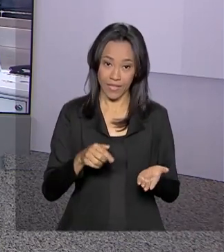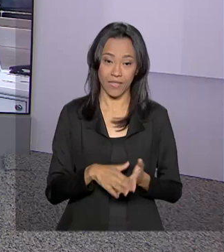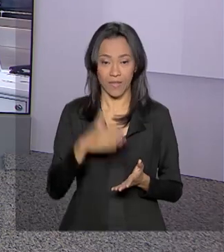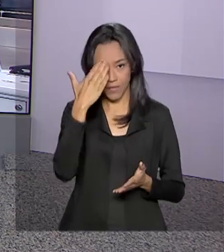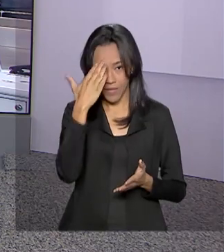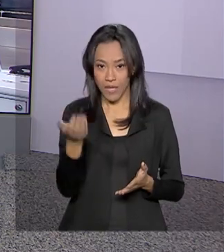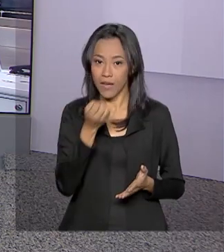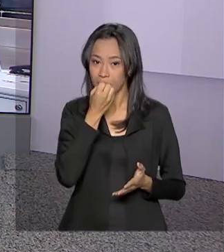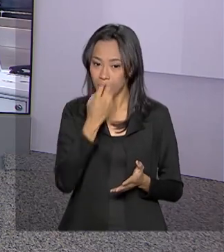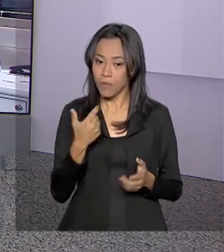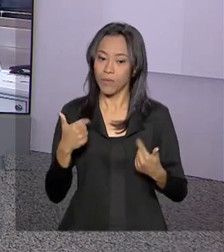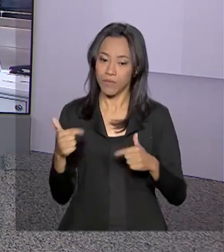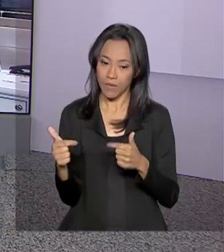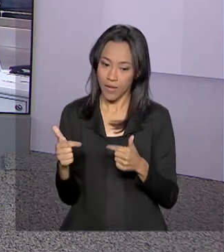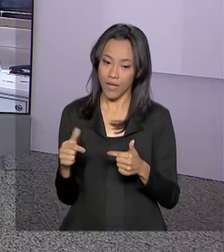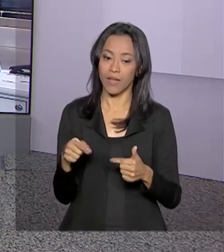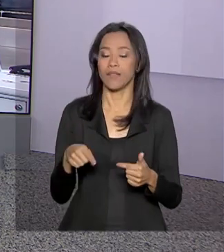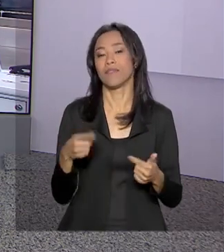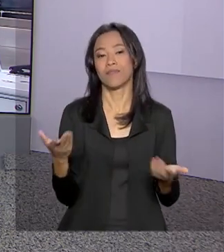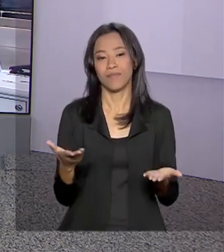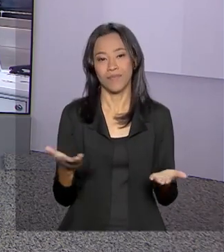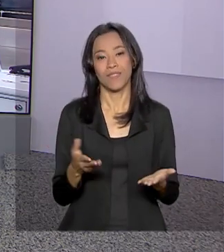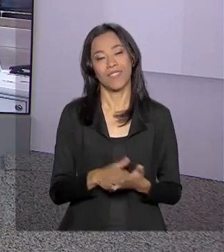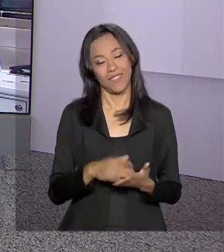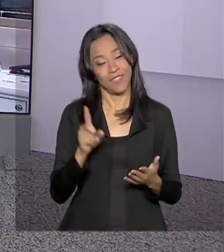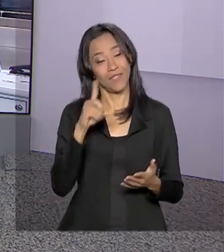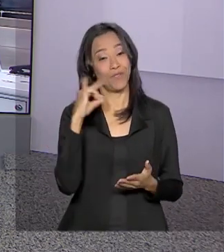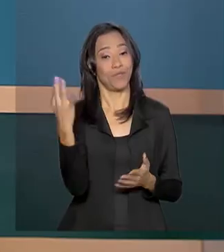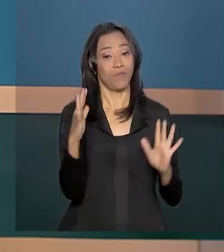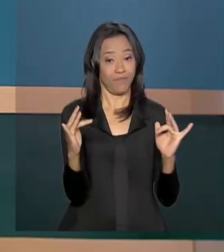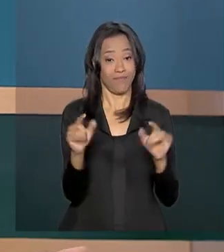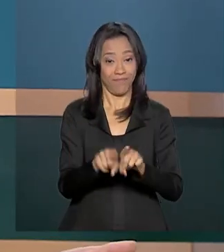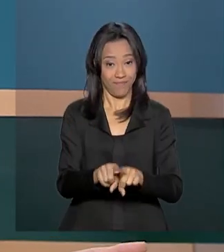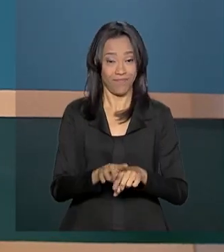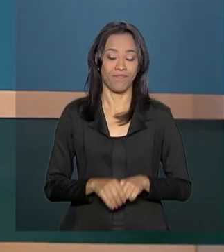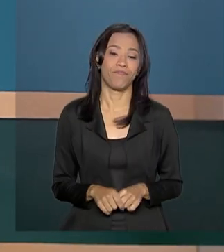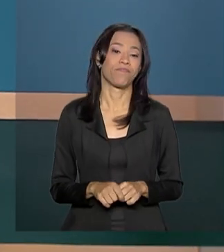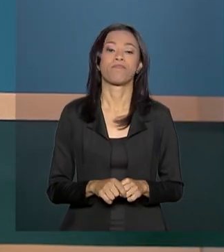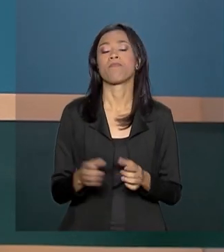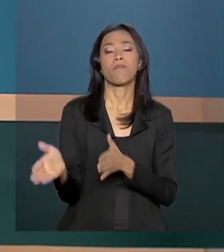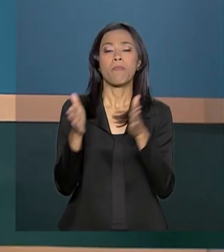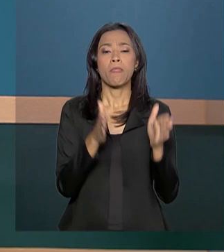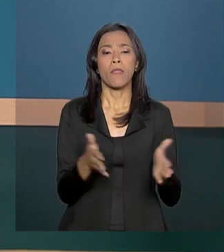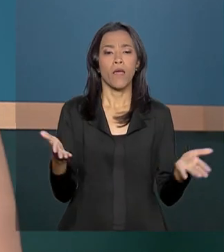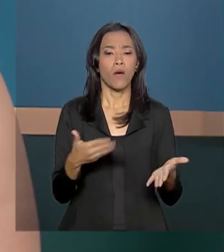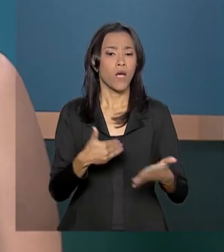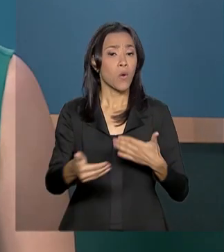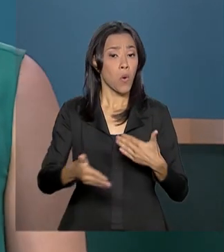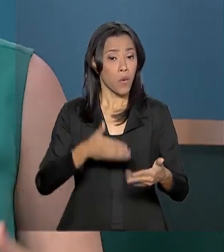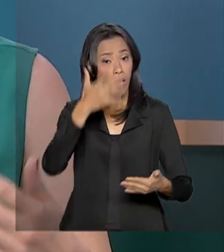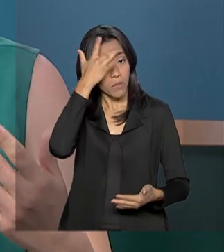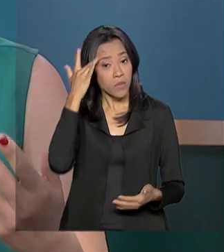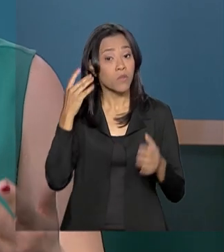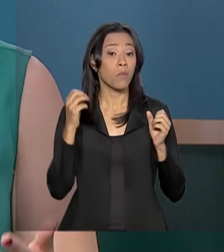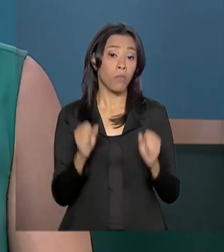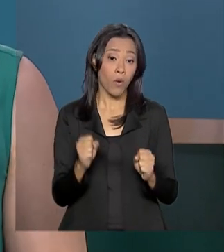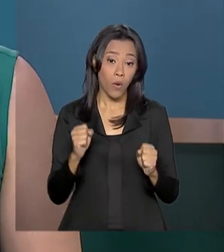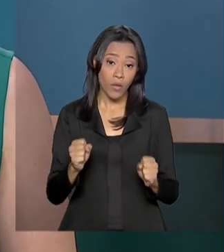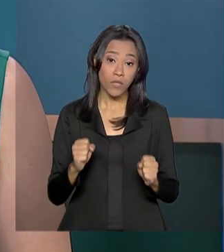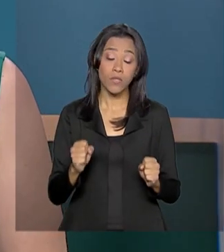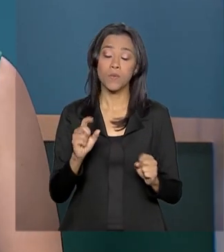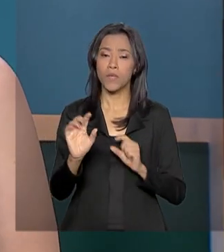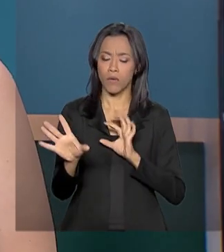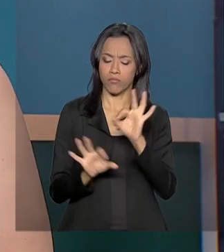obrigada. Bom trabalho para você no dia de hoje e bom dia dos namorados também. A partir de agora, qualquer pessoa pode opinar e ajudar a criar uma